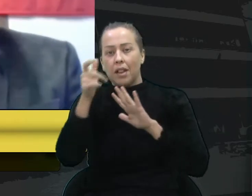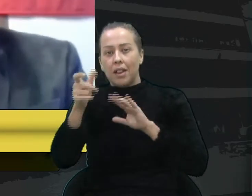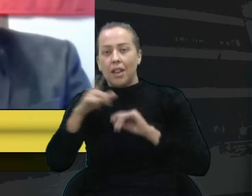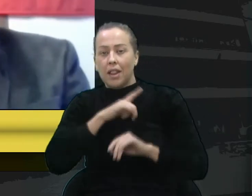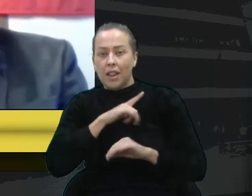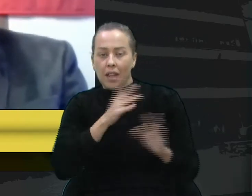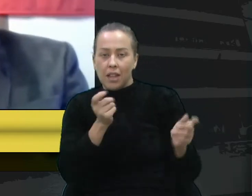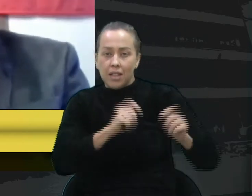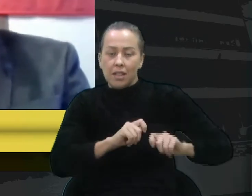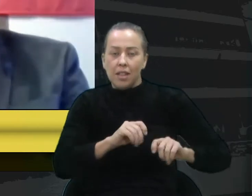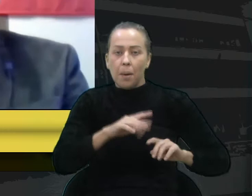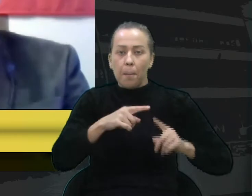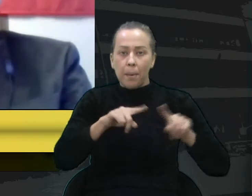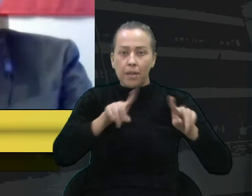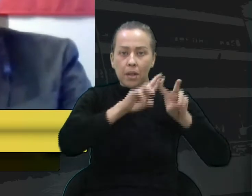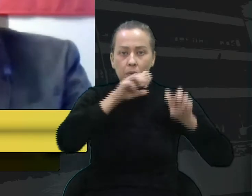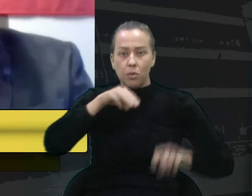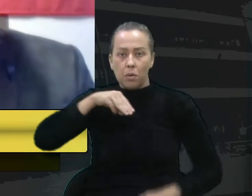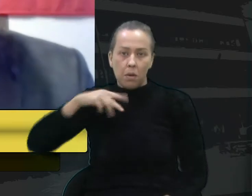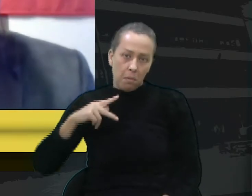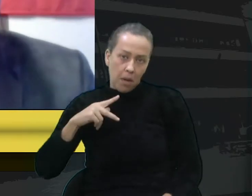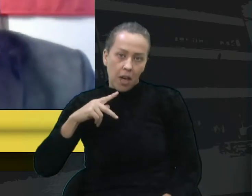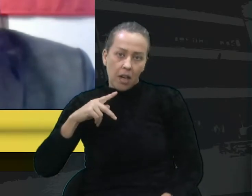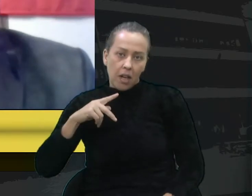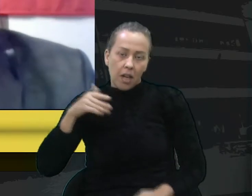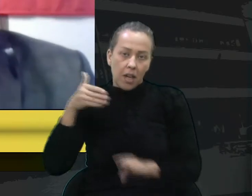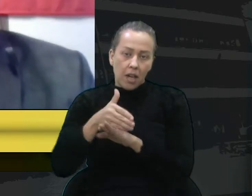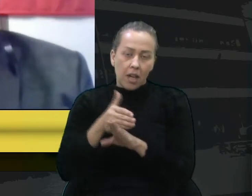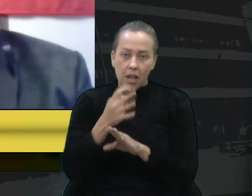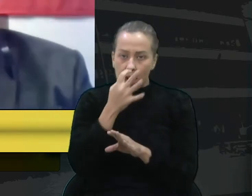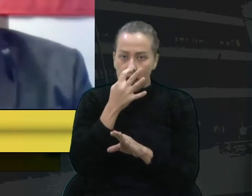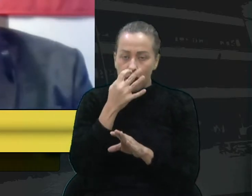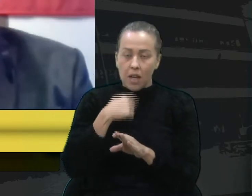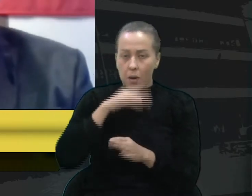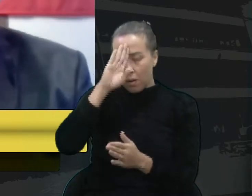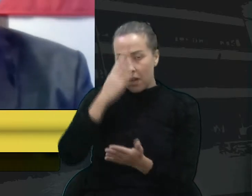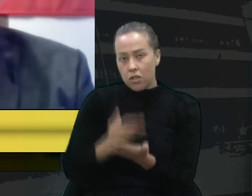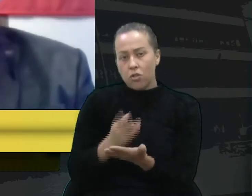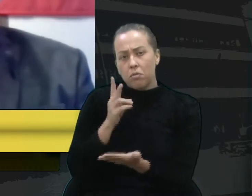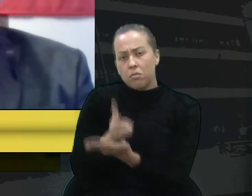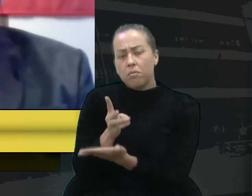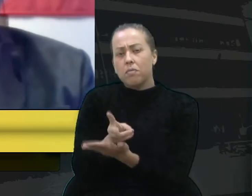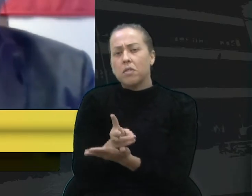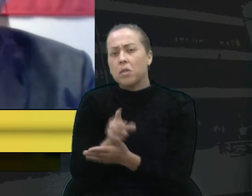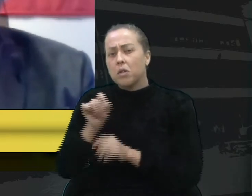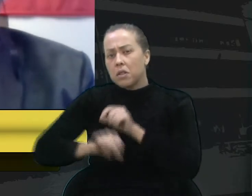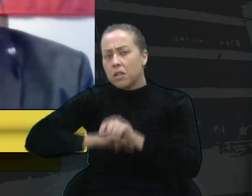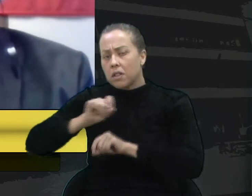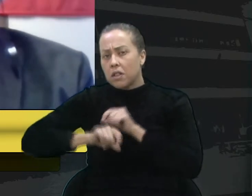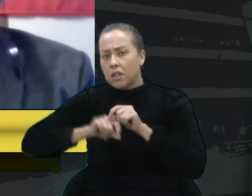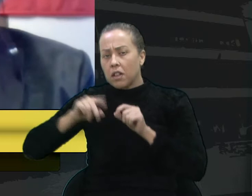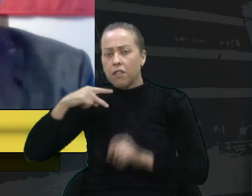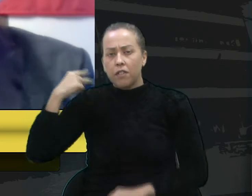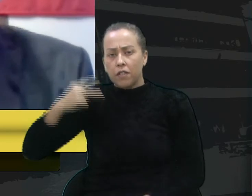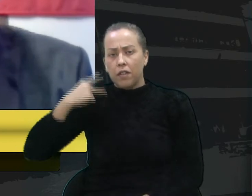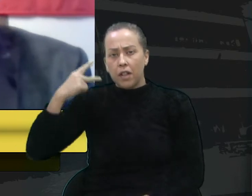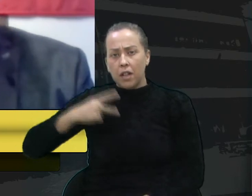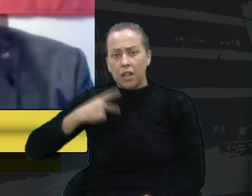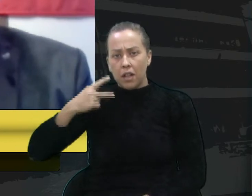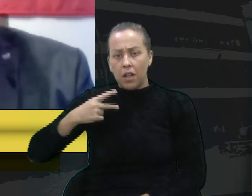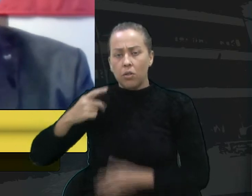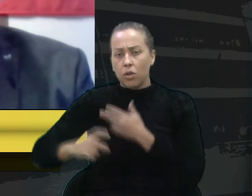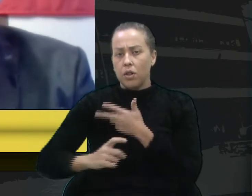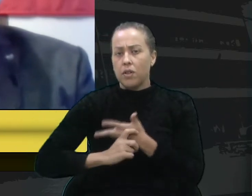mas que já é um assunto que o Ministério Público está em cima, então acredito que devemos, vereadores e o Poder